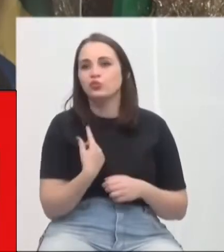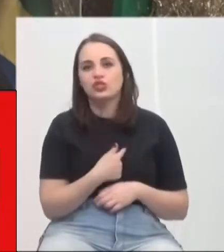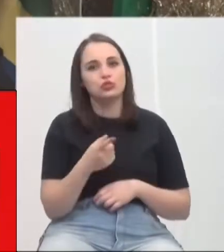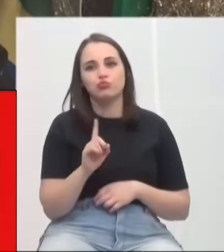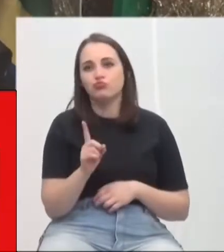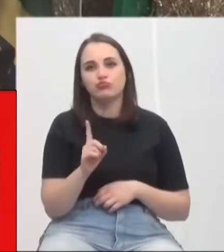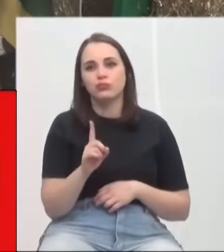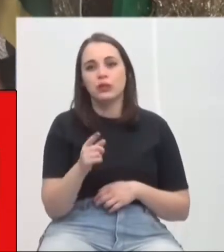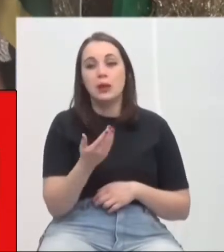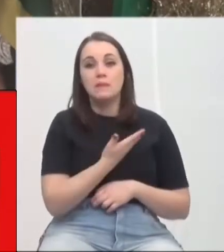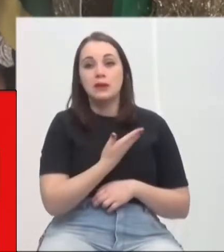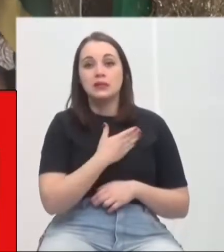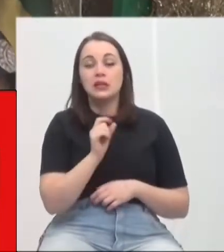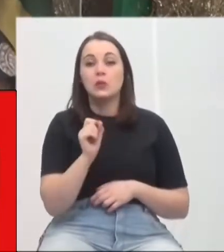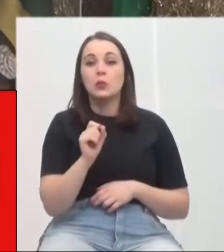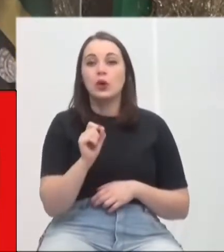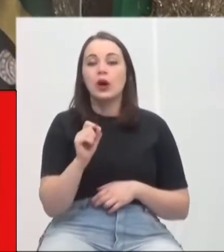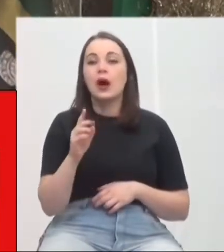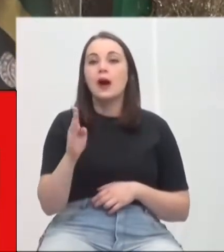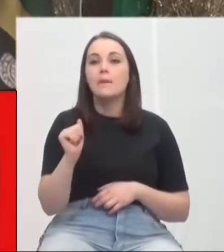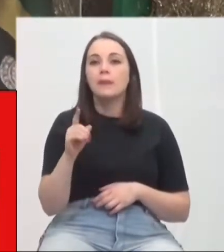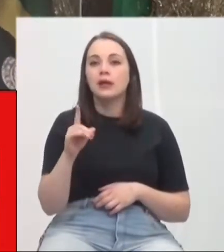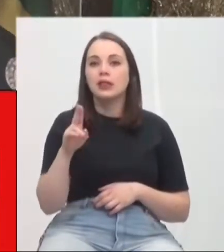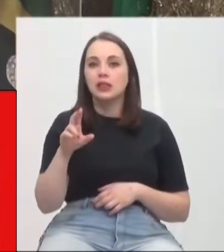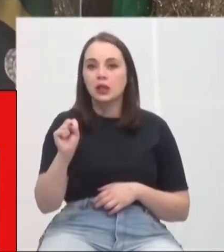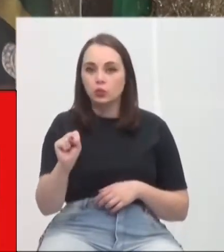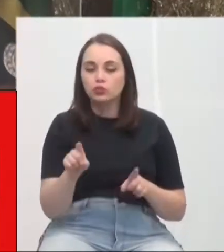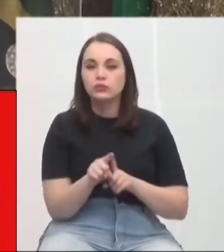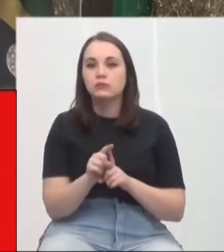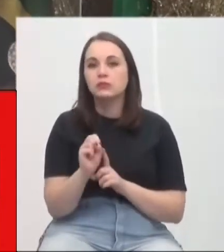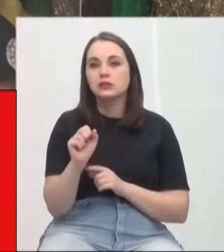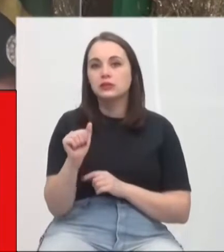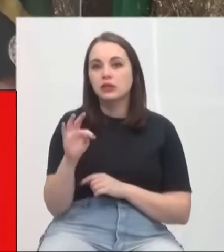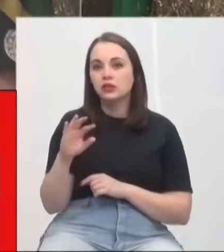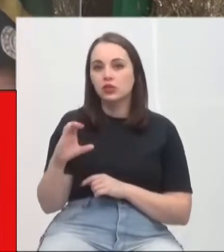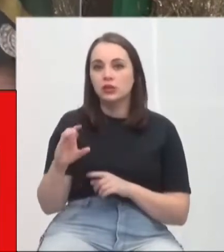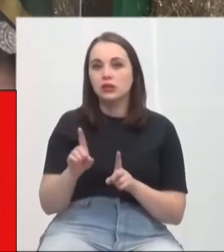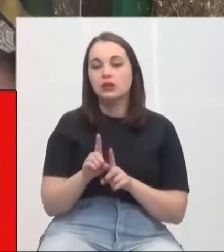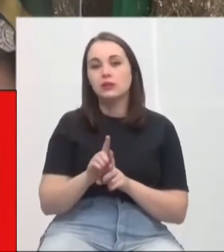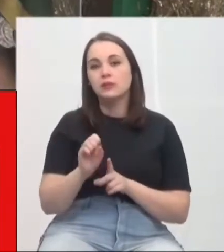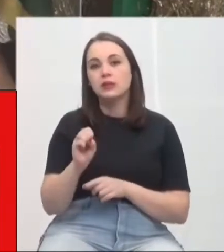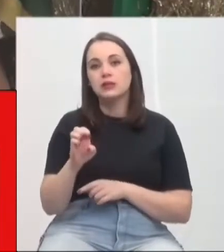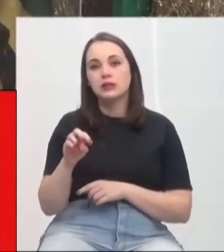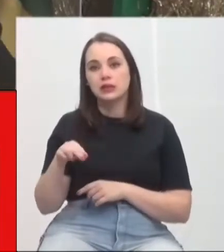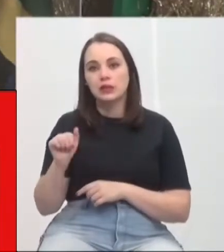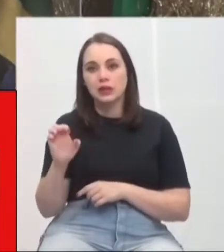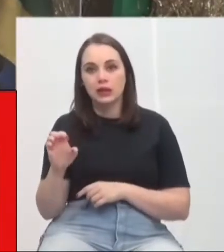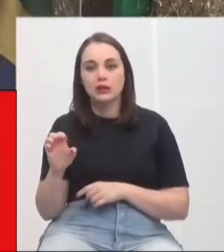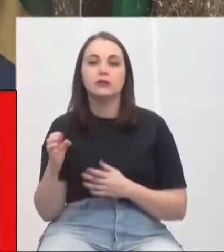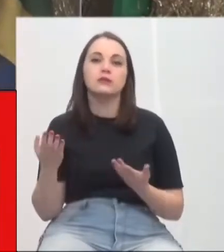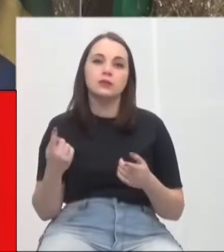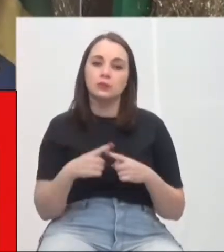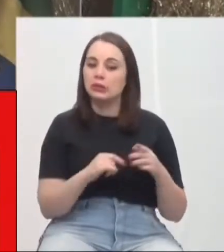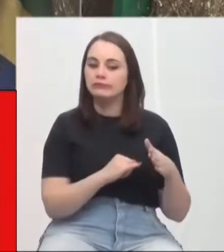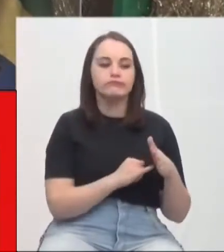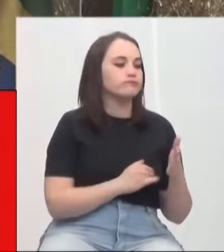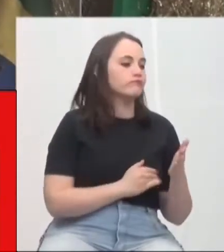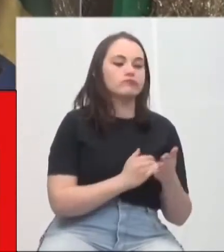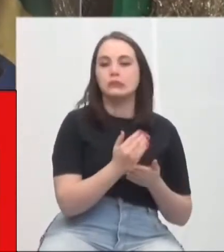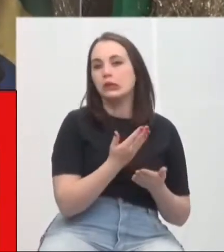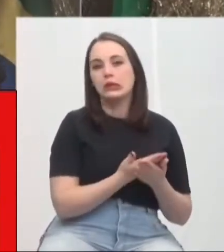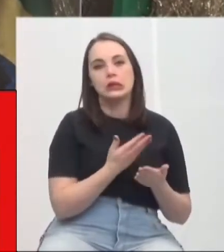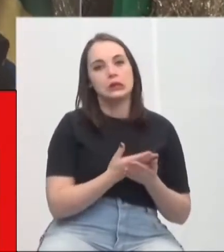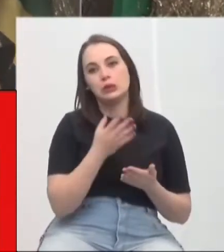está parceiro é a Badeus, a Satic, e o Senai, porque o IFES, que ainda não começou as aulas